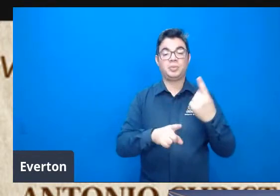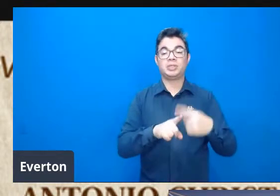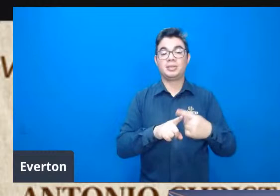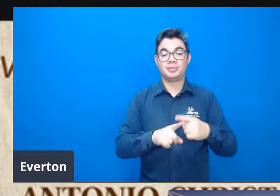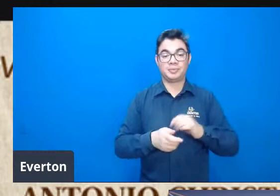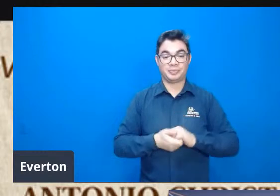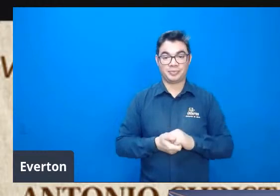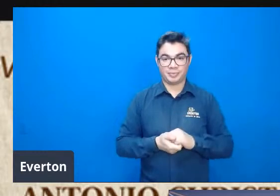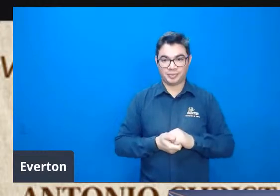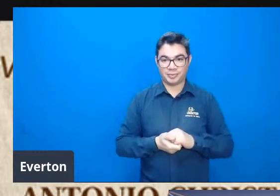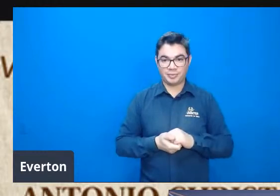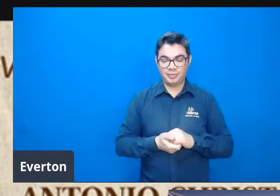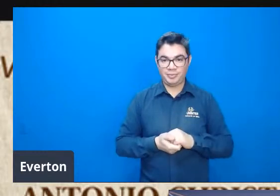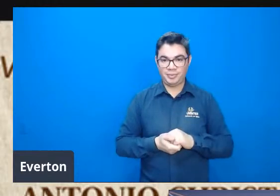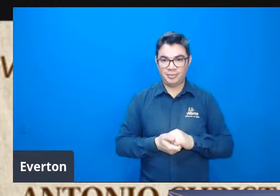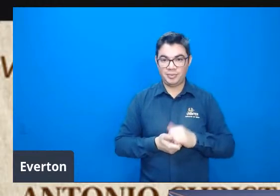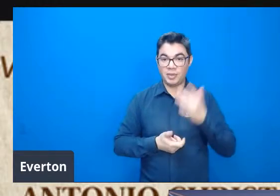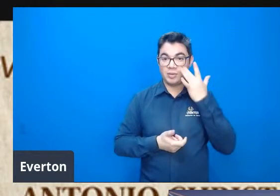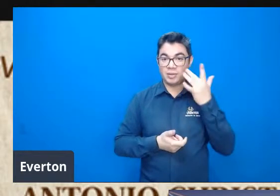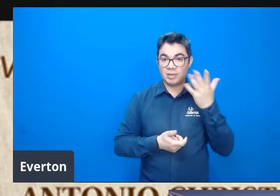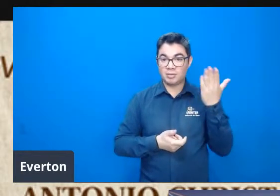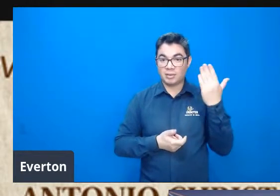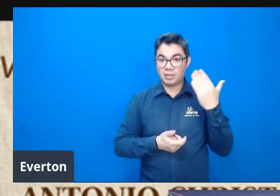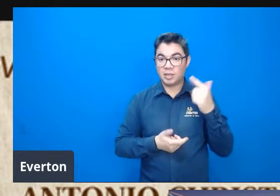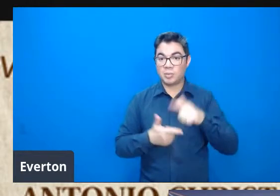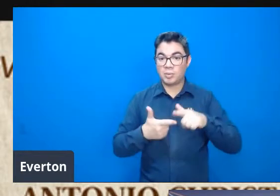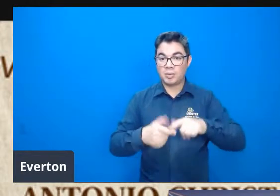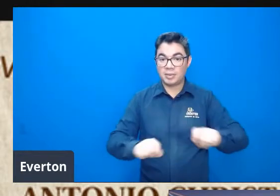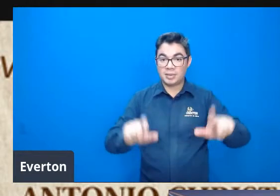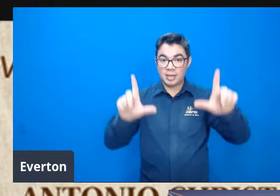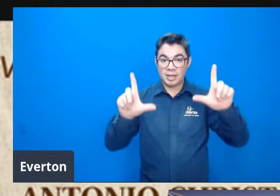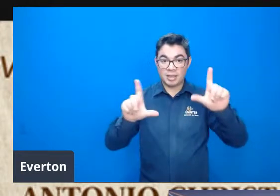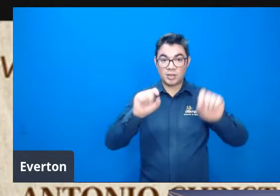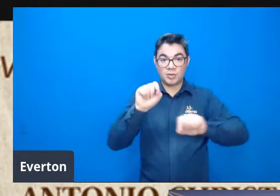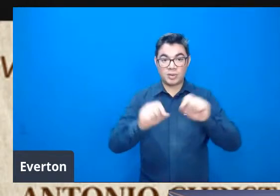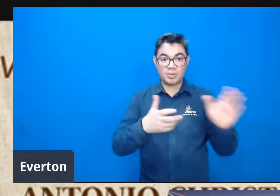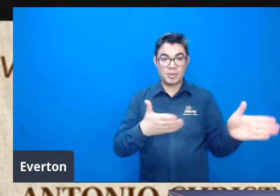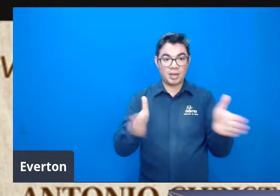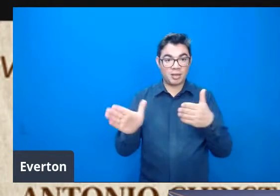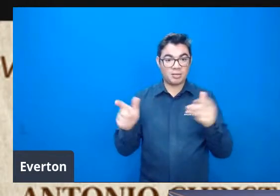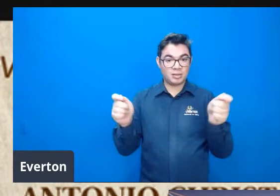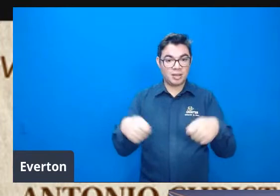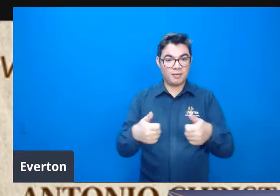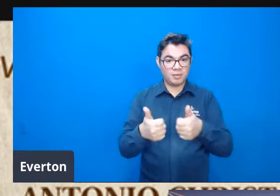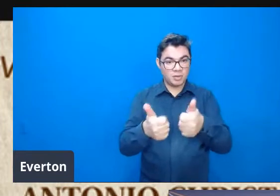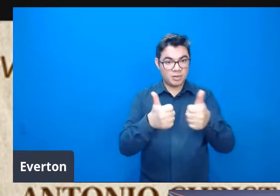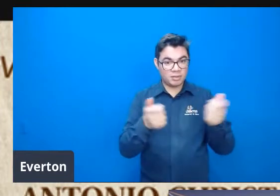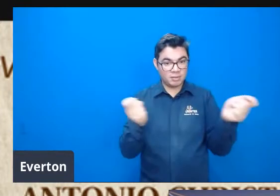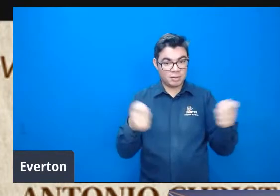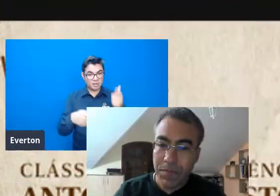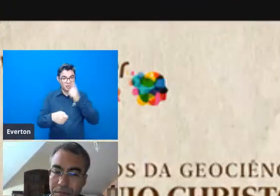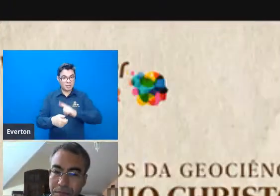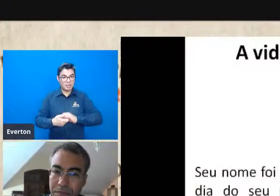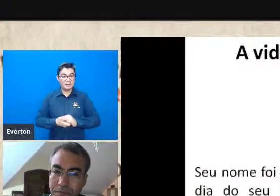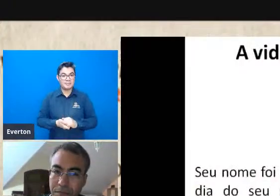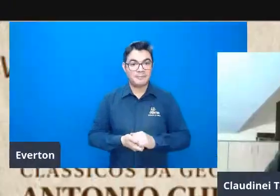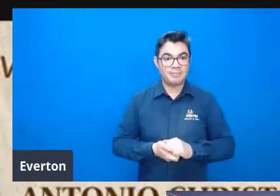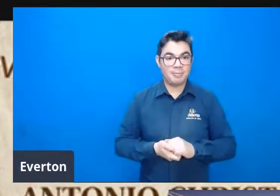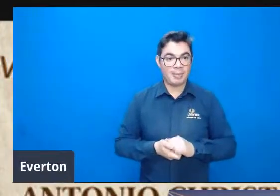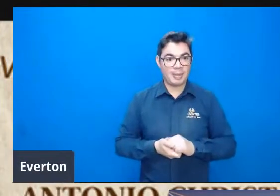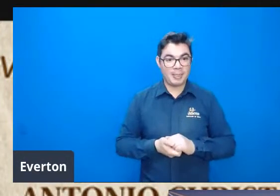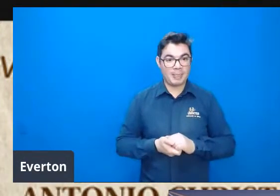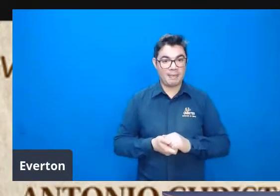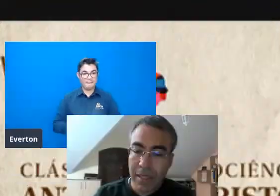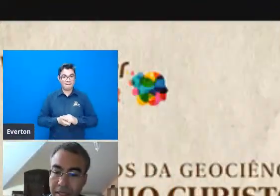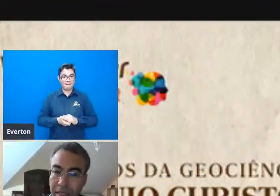eu não sei anteriormente deu problema no slide agora não sei se acabou passando o slide tá funcionando certinho não ainda